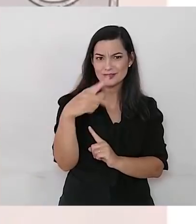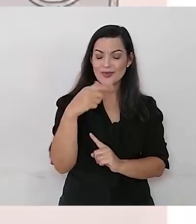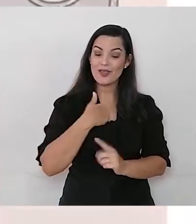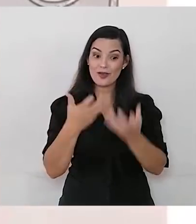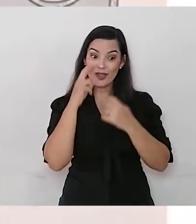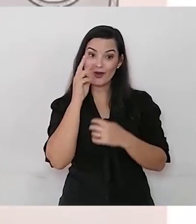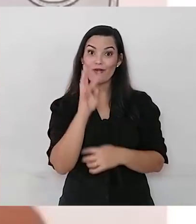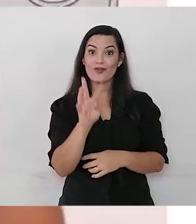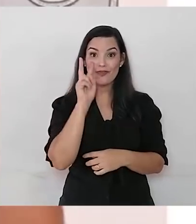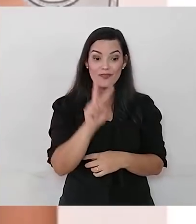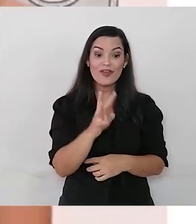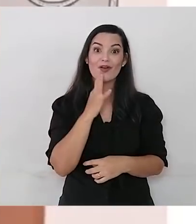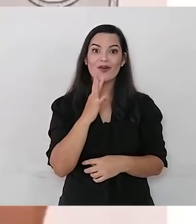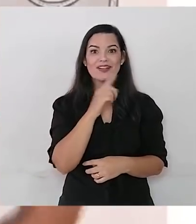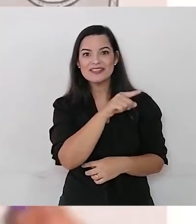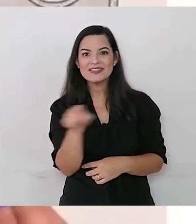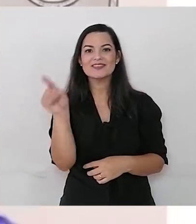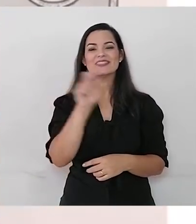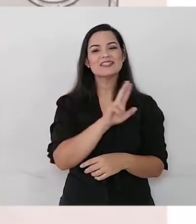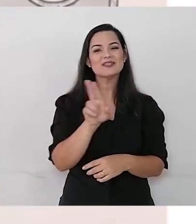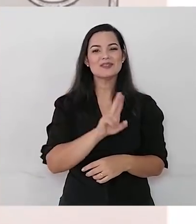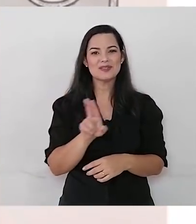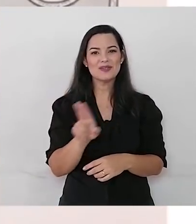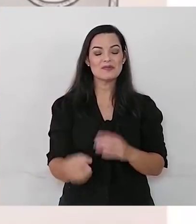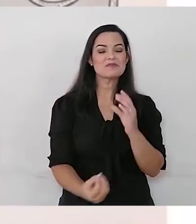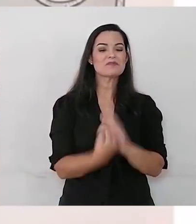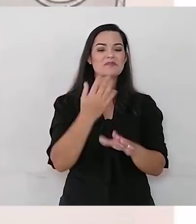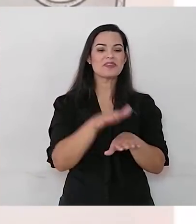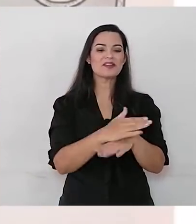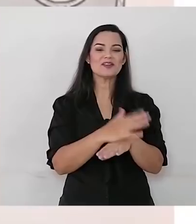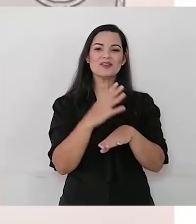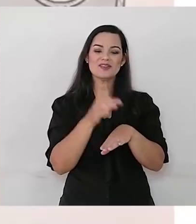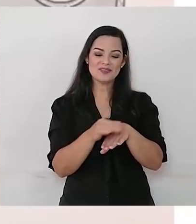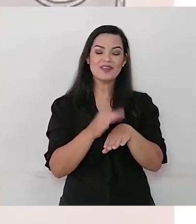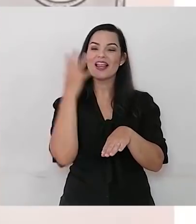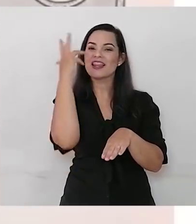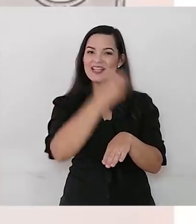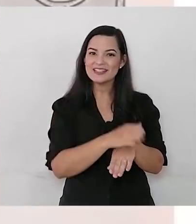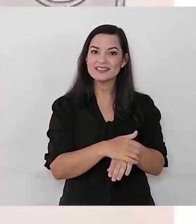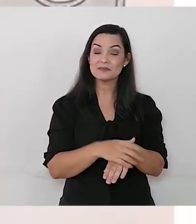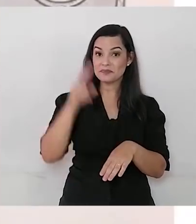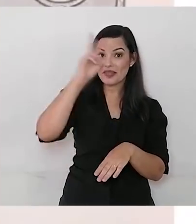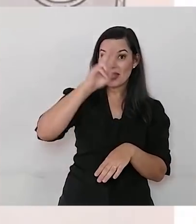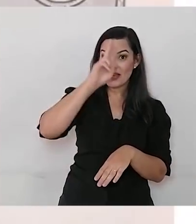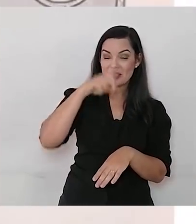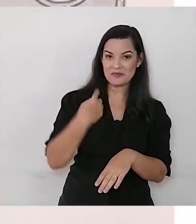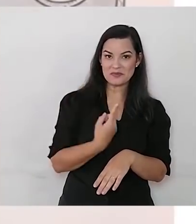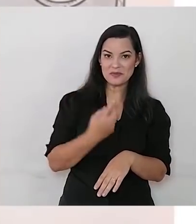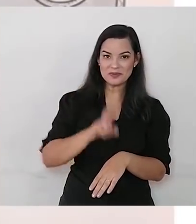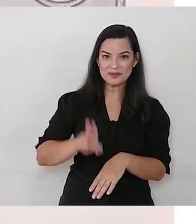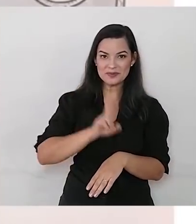são os criadores dessas joaninhas tão lindas. Tudo bem? Combinado? Lembra que a gente usou o nome para